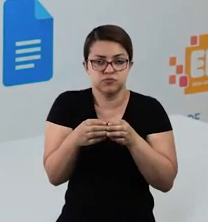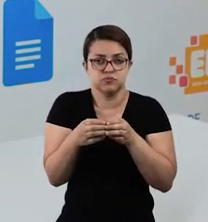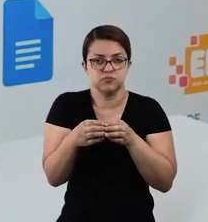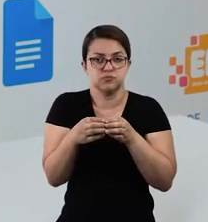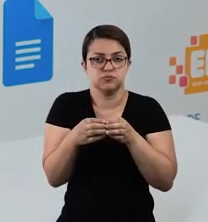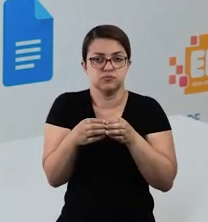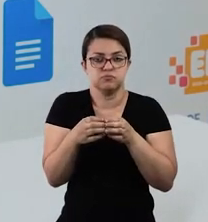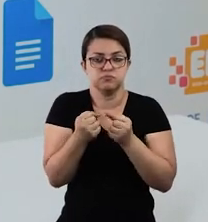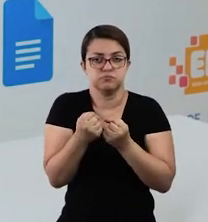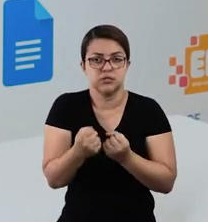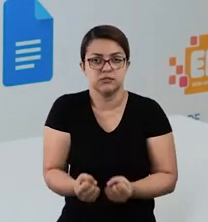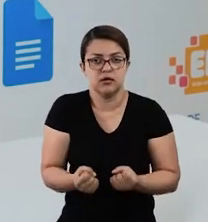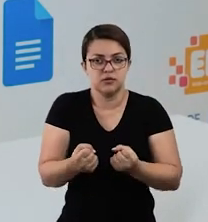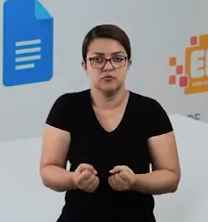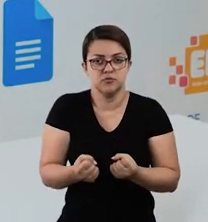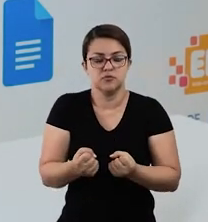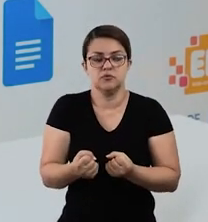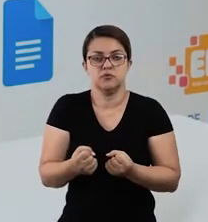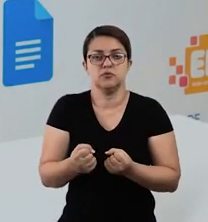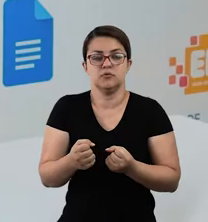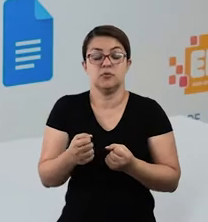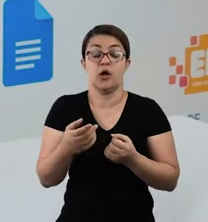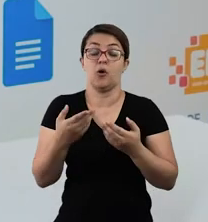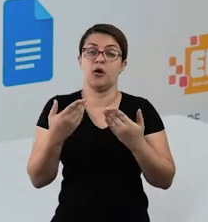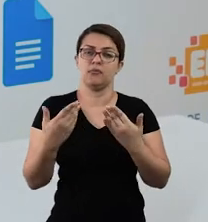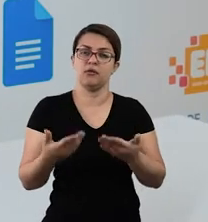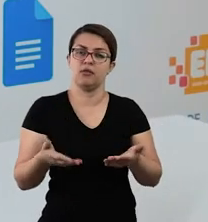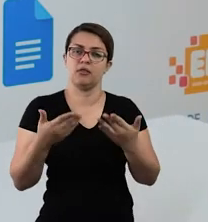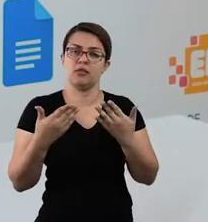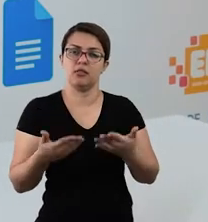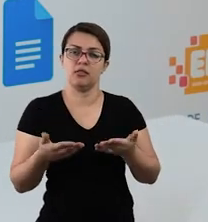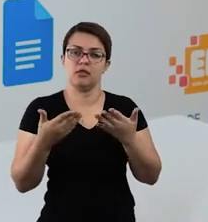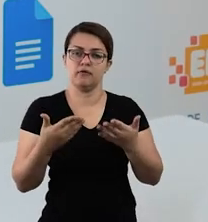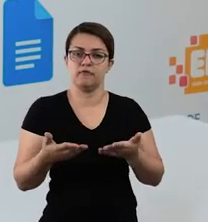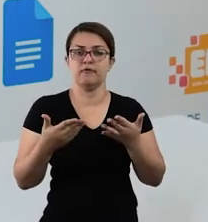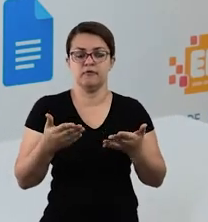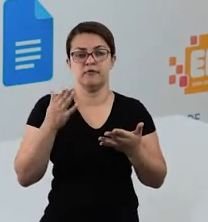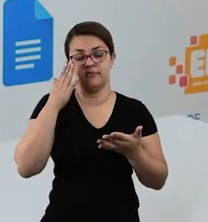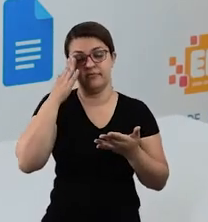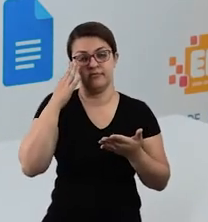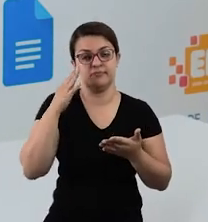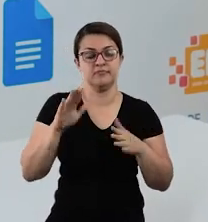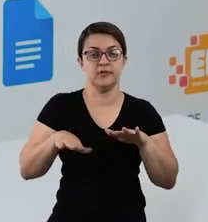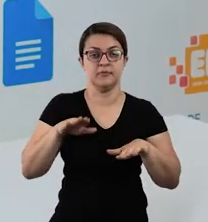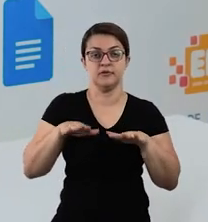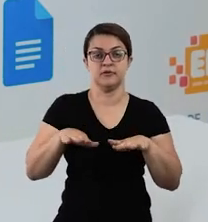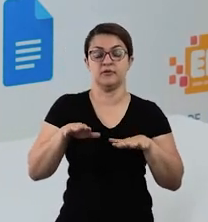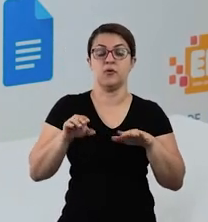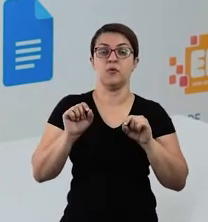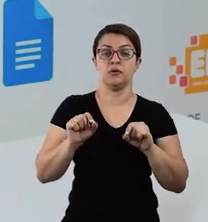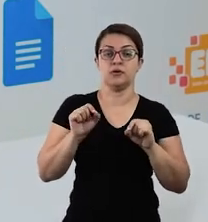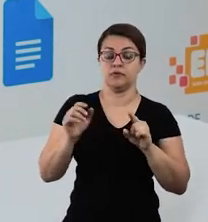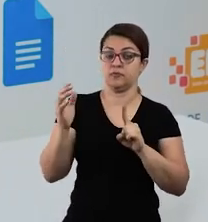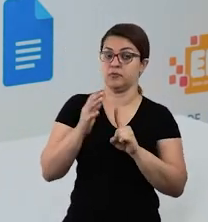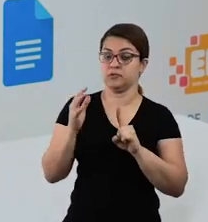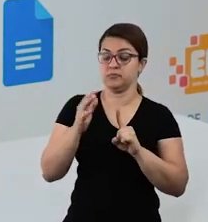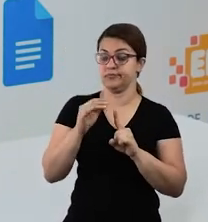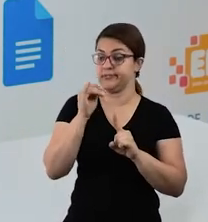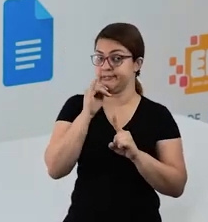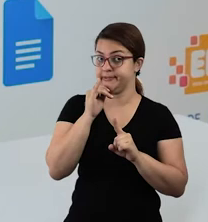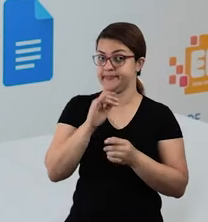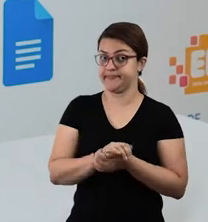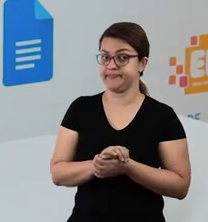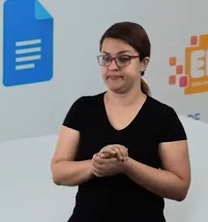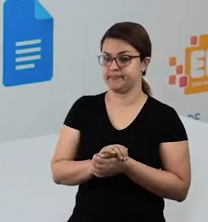pesado. Quando menos volume concentrado, mais leve. E a densidade, ela vai afetar diretamente nisso.